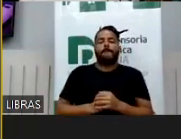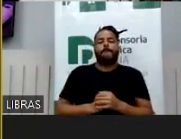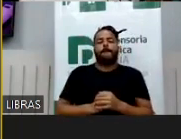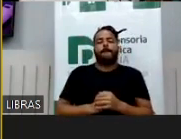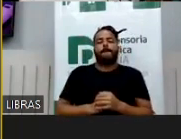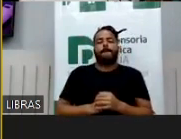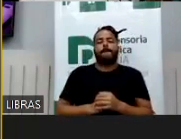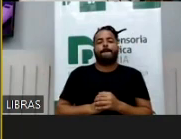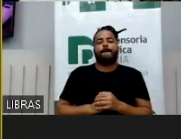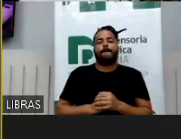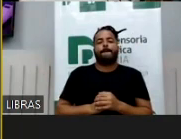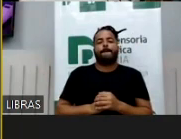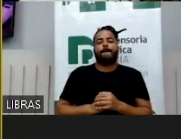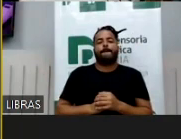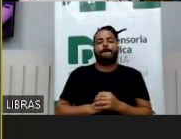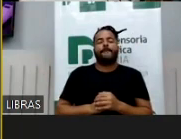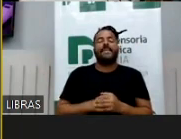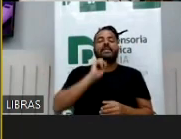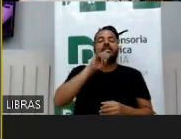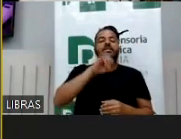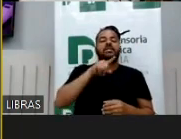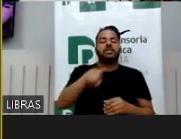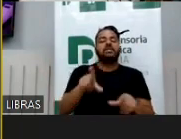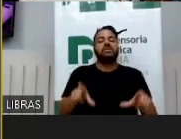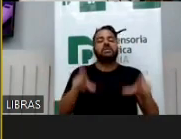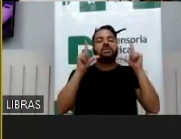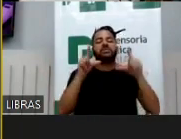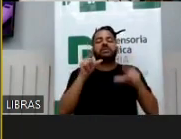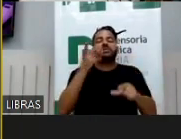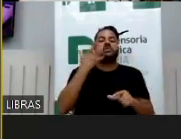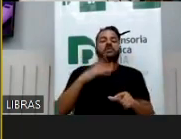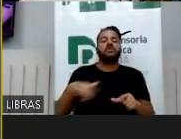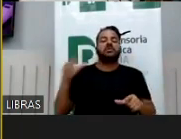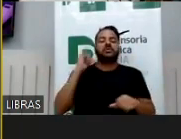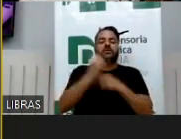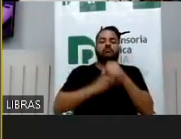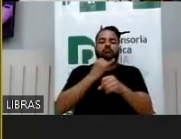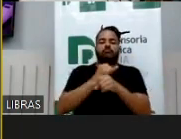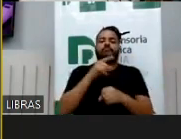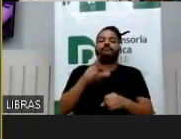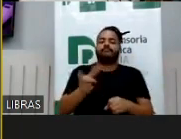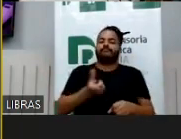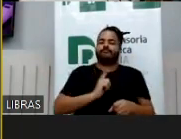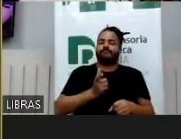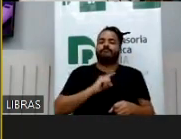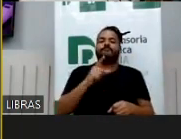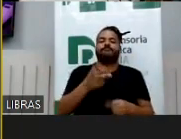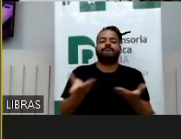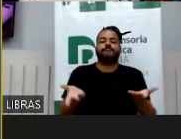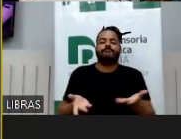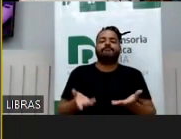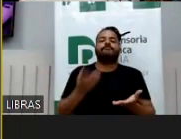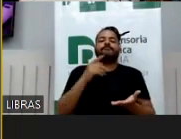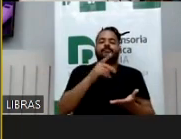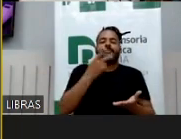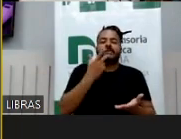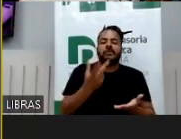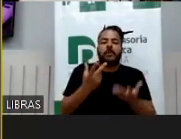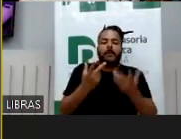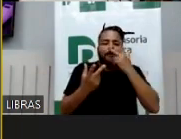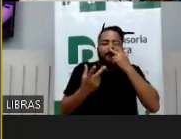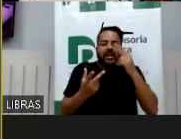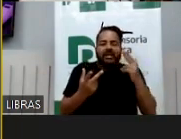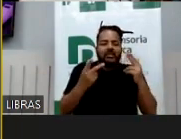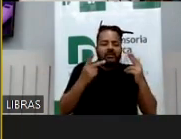superexposição de crianças na internet com a prática de erotização precoce, tem-se um combo explosivo para o desenvolvimento psicofísico